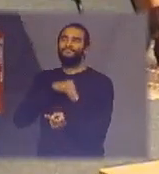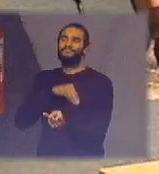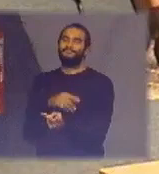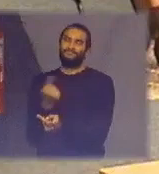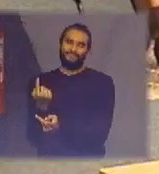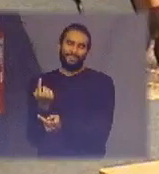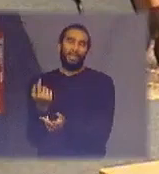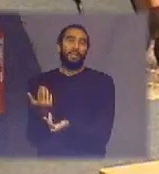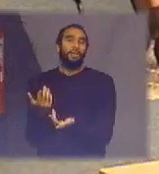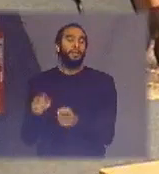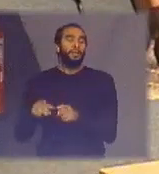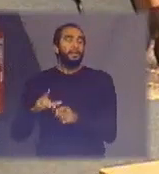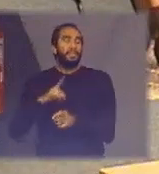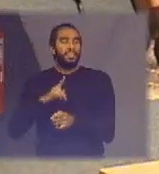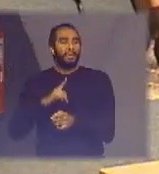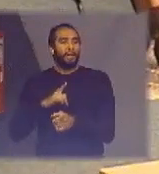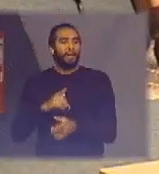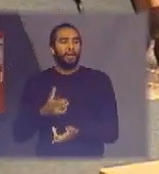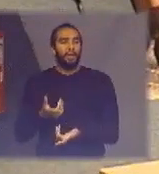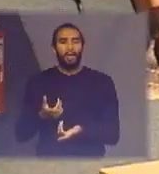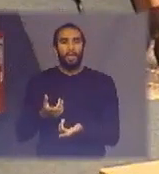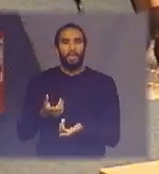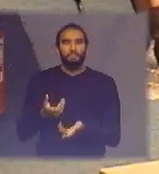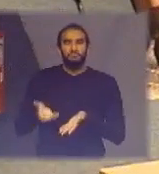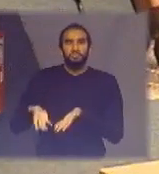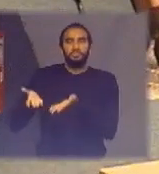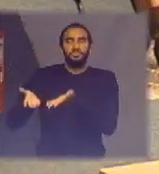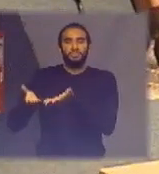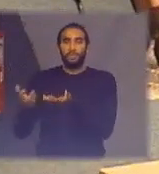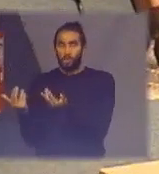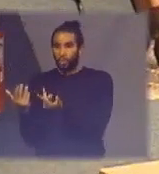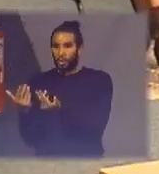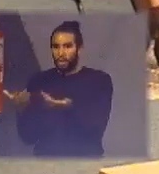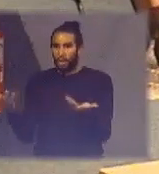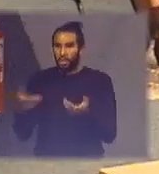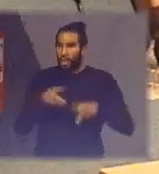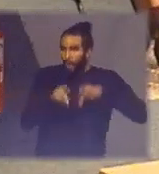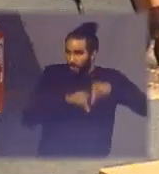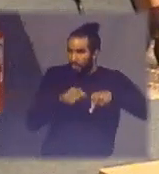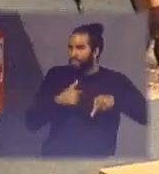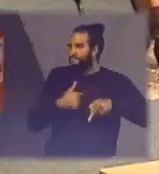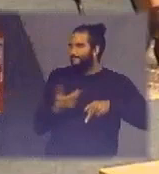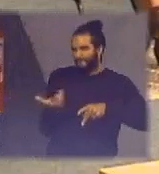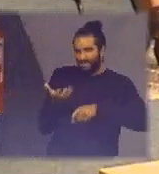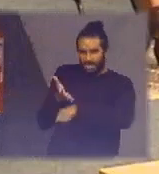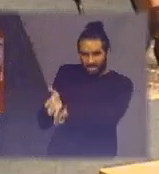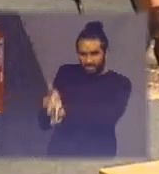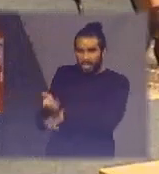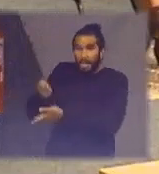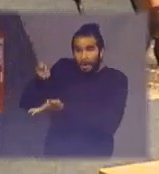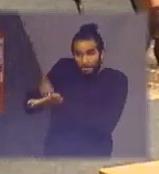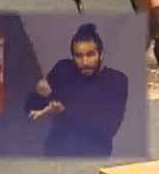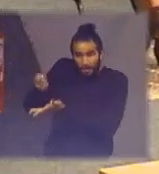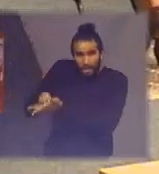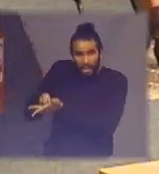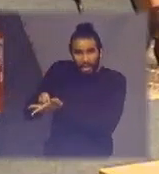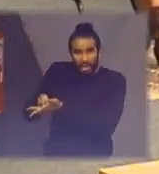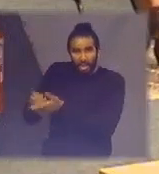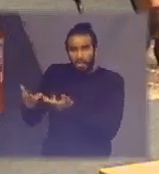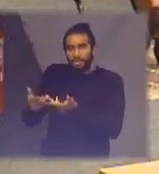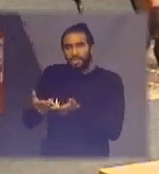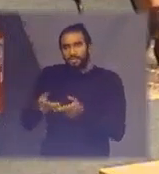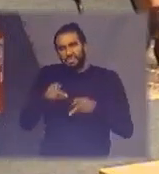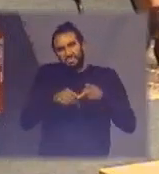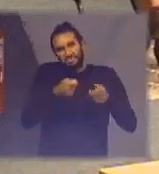e tem iniciativas como essa onde você consegue fazer com que a população se disponha a pagar para um serviço que não deveria ser pago por ela